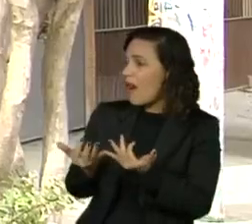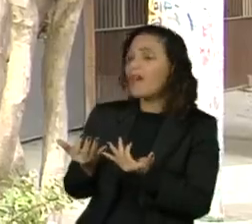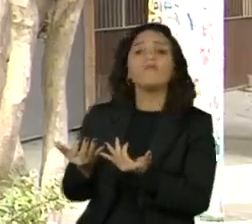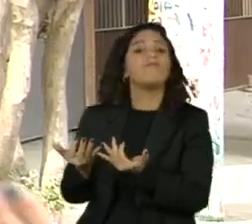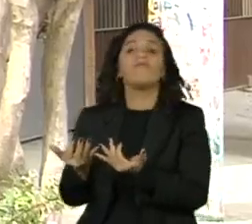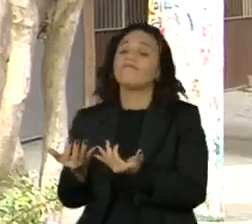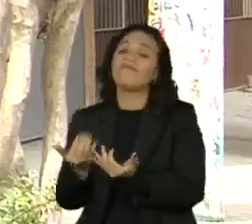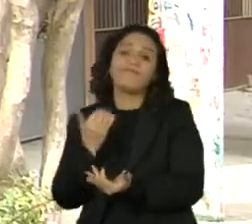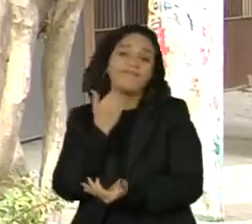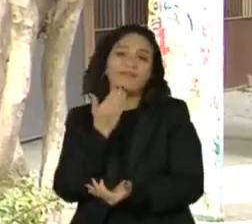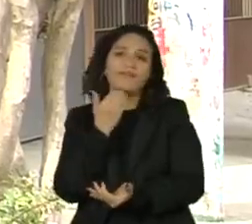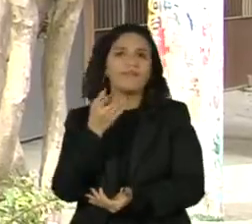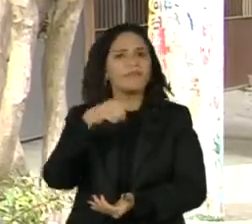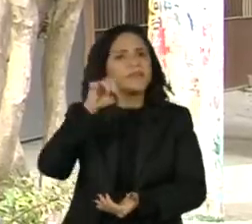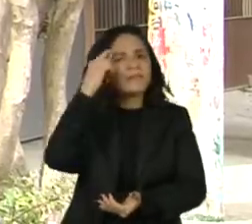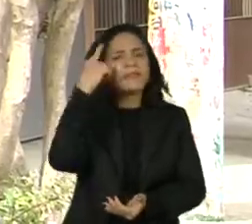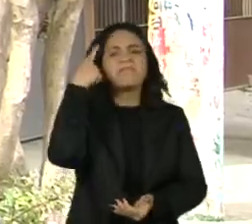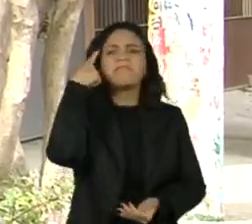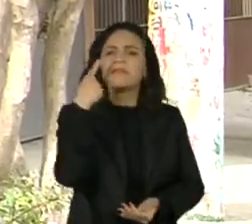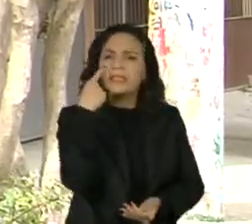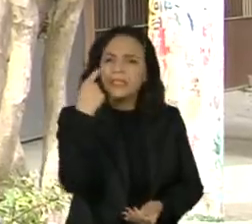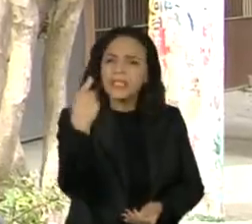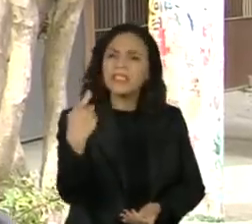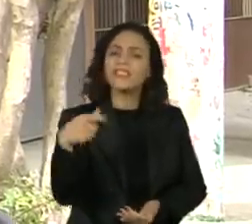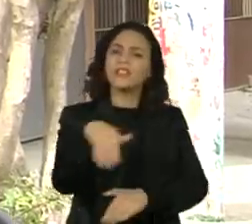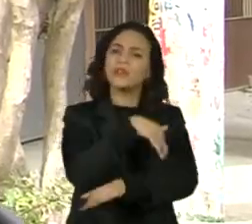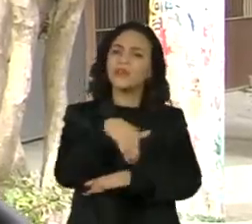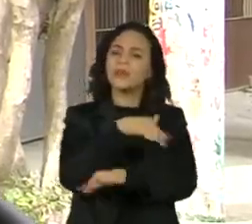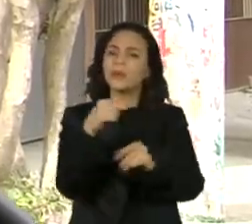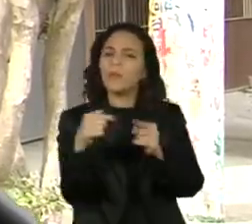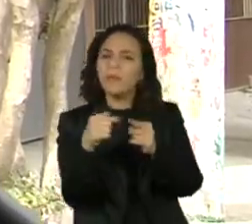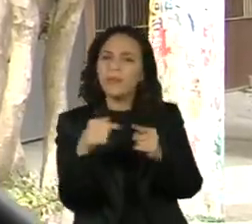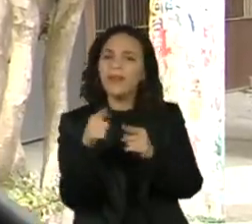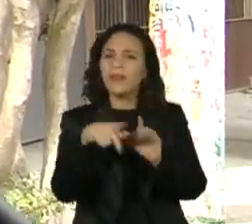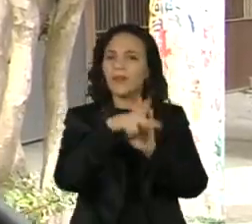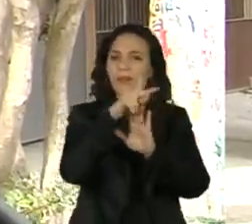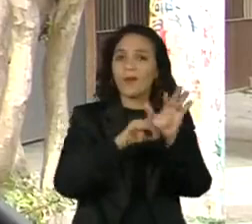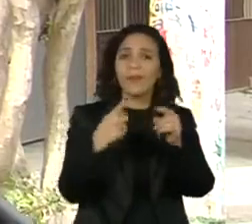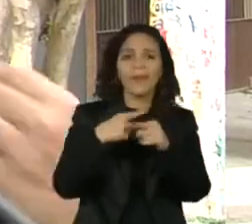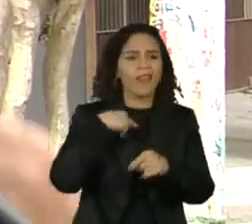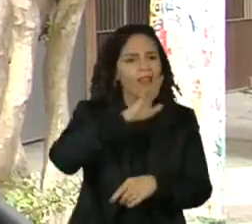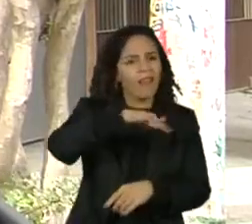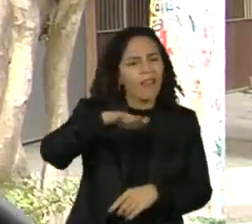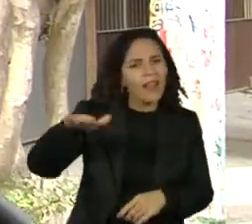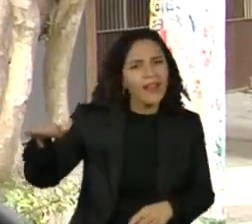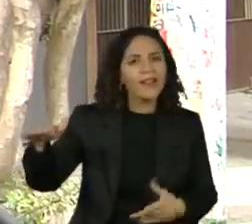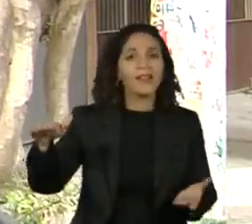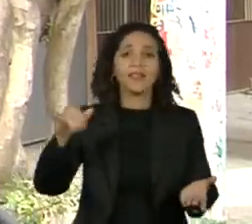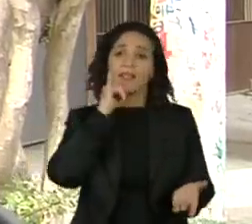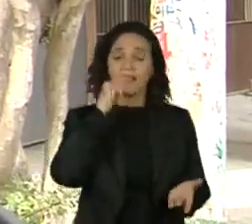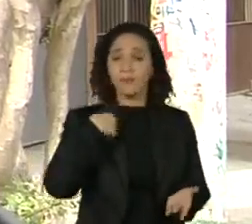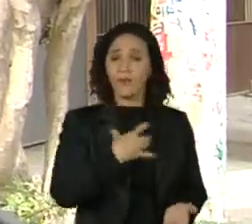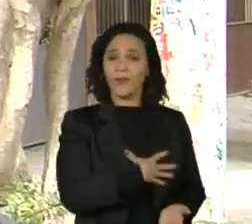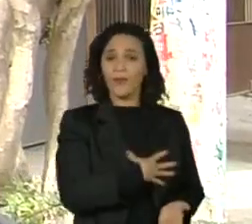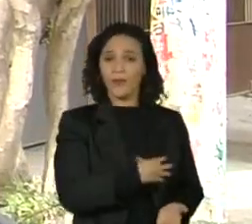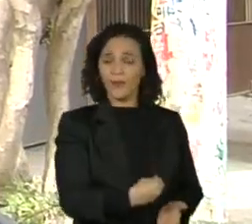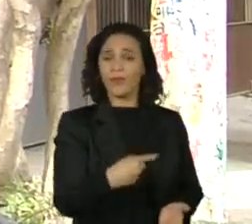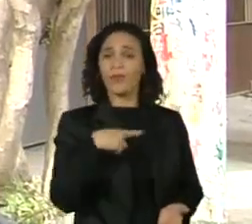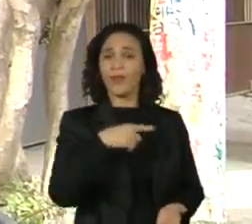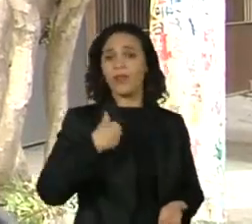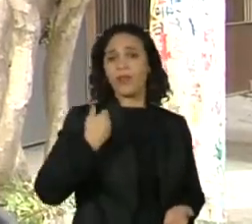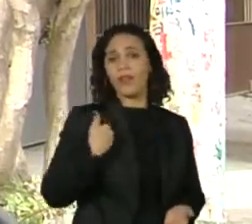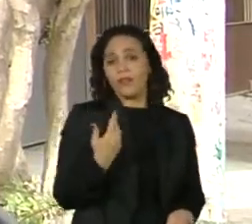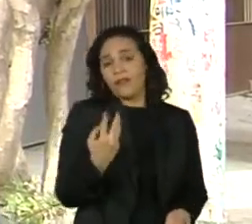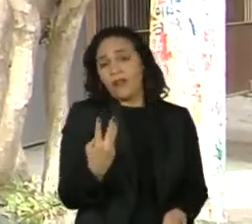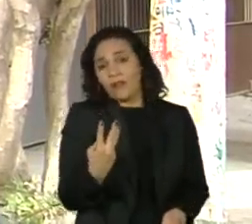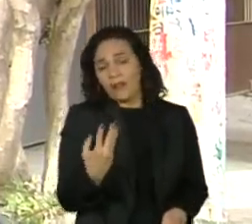A gente achou o projeto muito interessante para essa rua, porque está cheia de crianças. Eu, por exemplo, sou mãe de um menino de